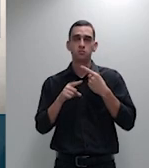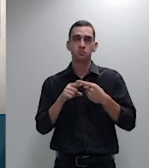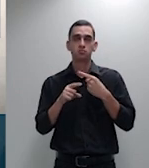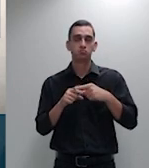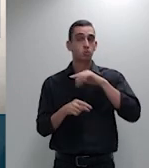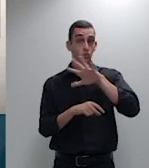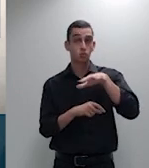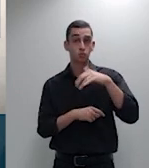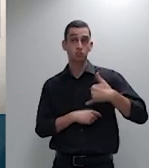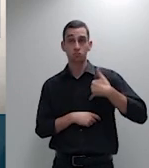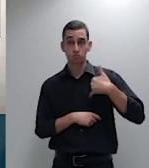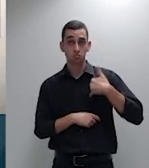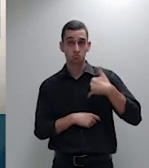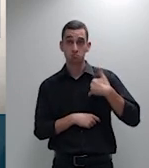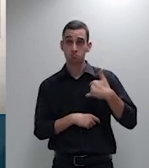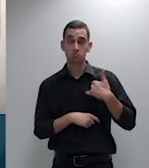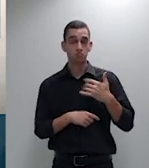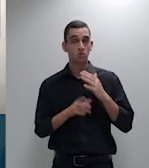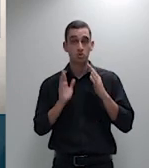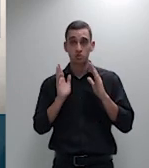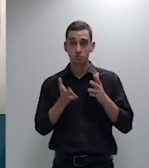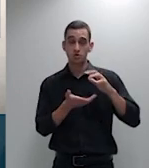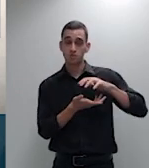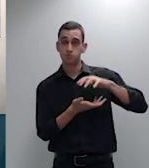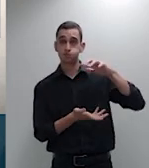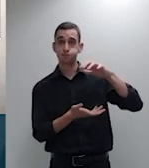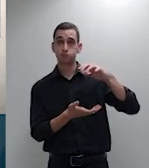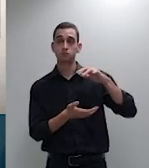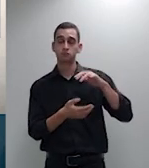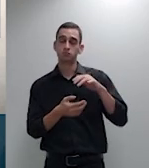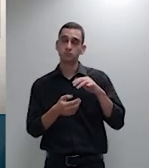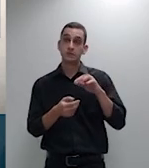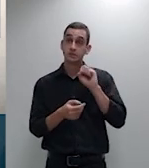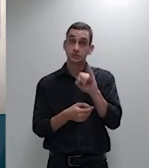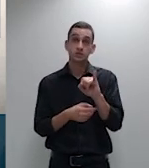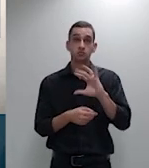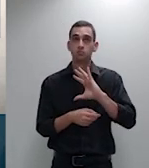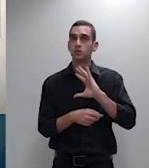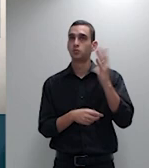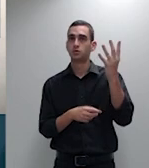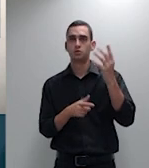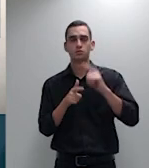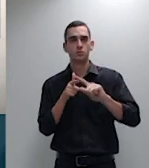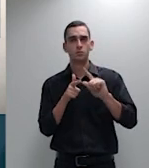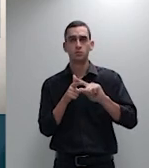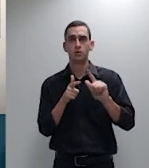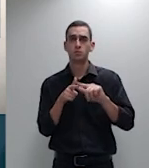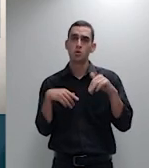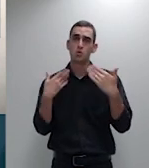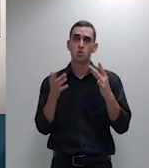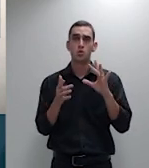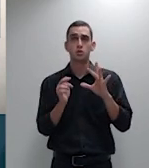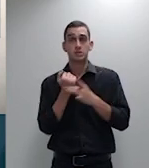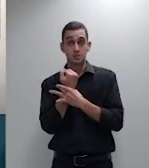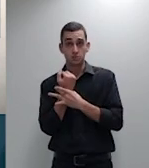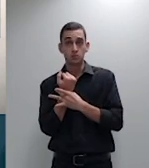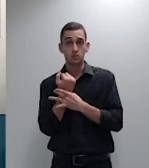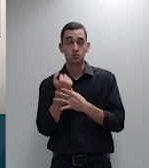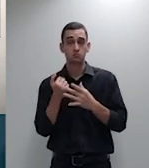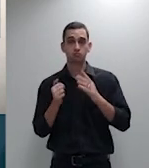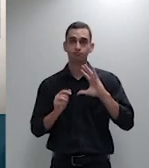prolongadas dentro de uma situação que lhes põe em segurança e que lhes aflige a própria vida